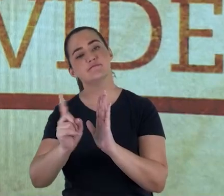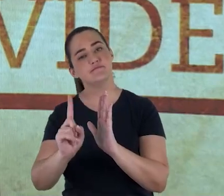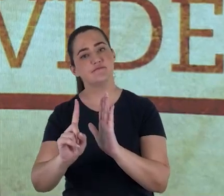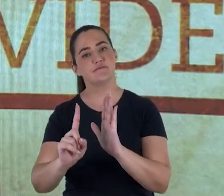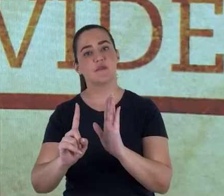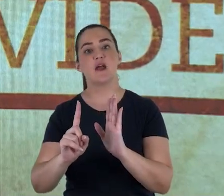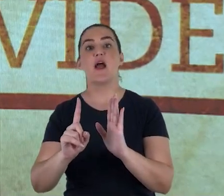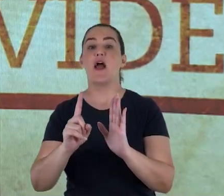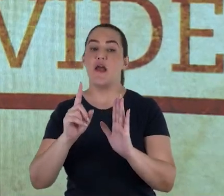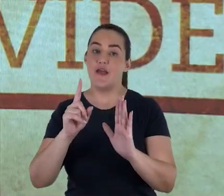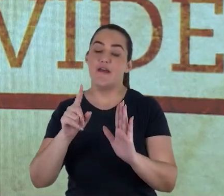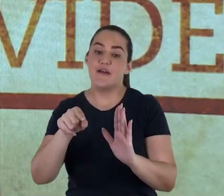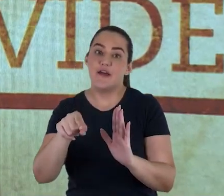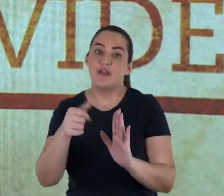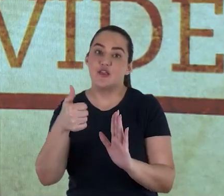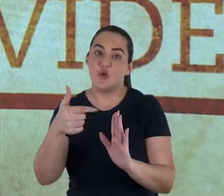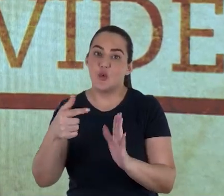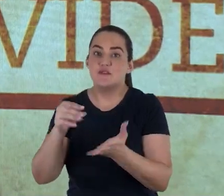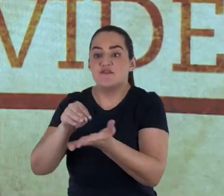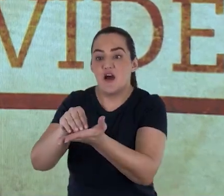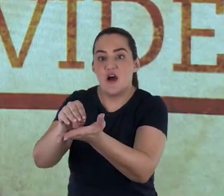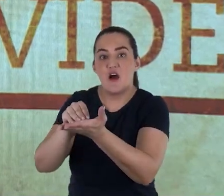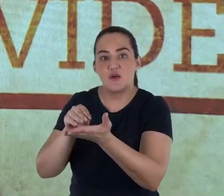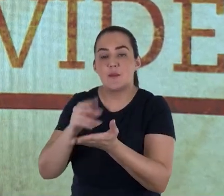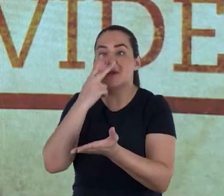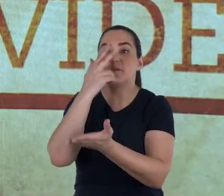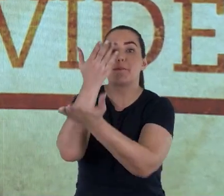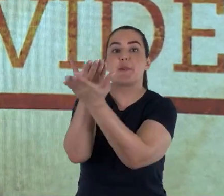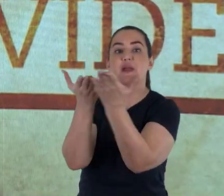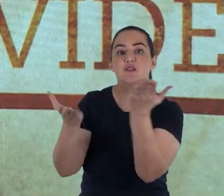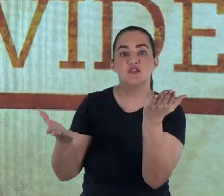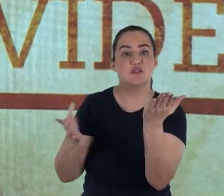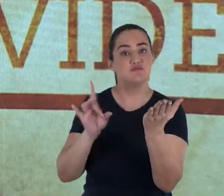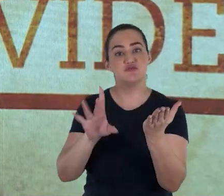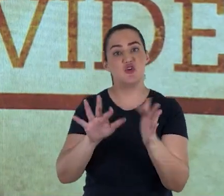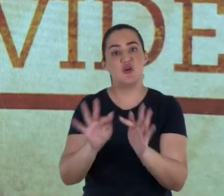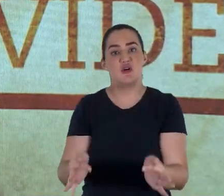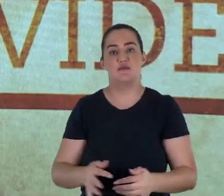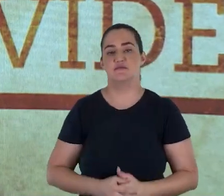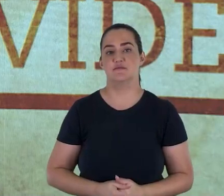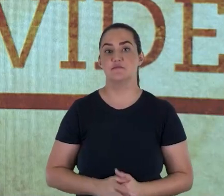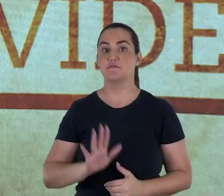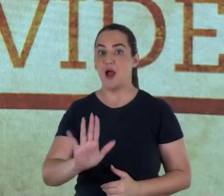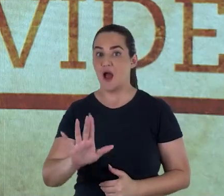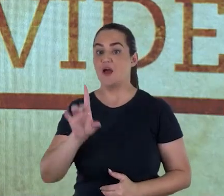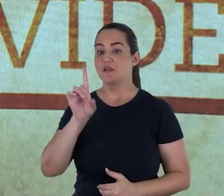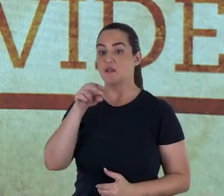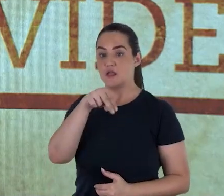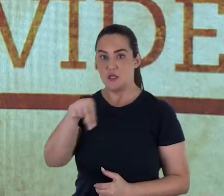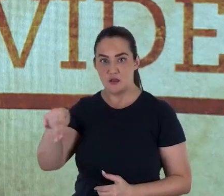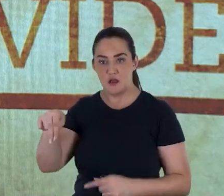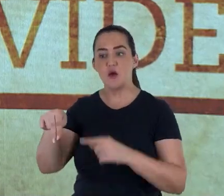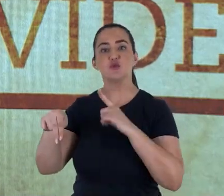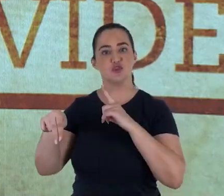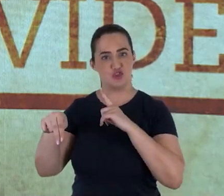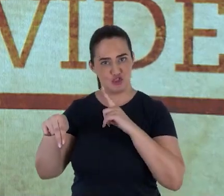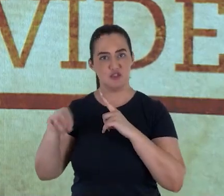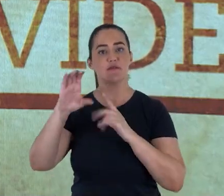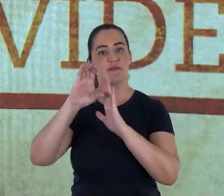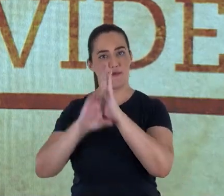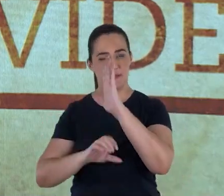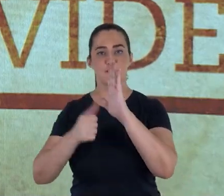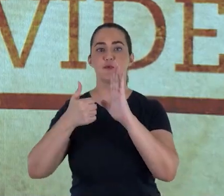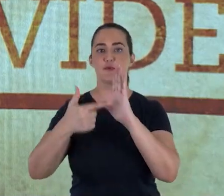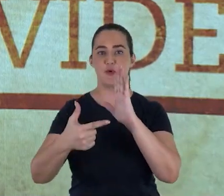estava entre os fragmentos preservados, ela estava perdida. Só isto. Mas Daniel continha certamente o capítulo